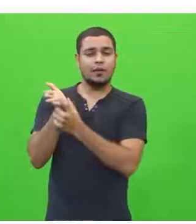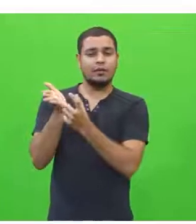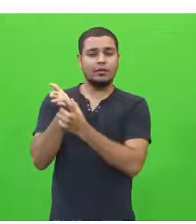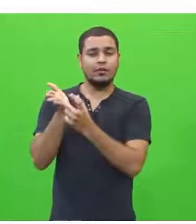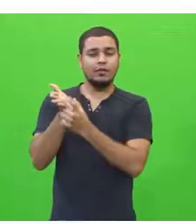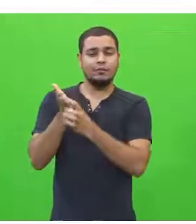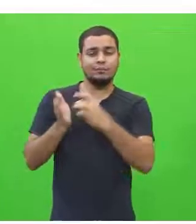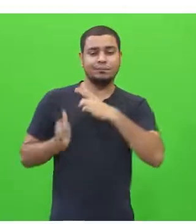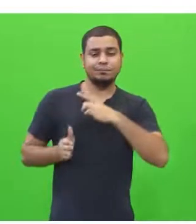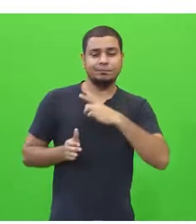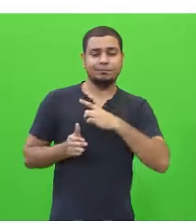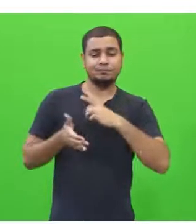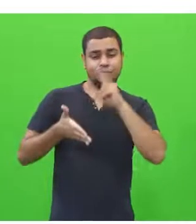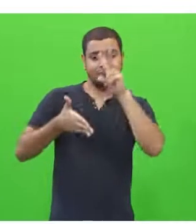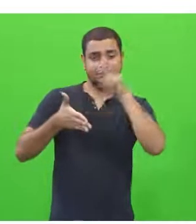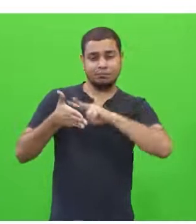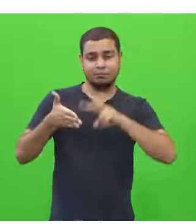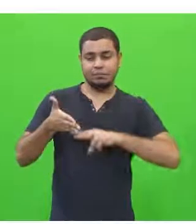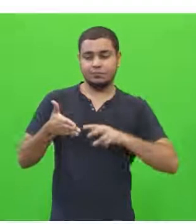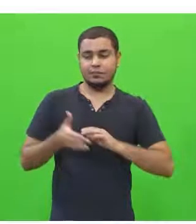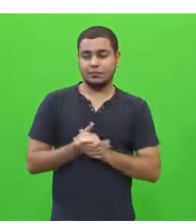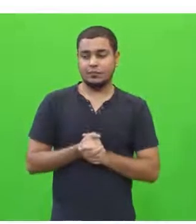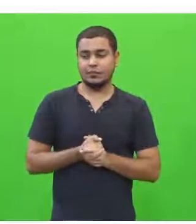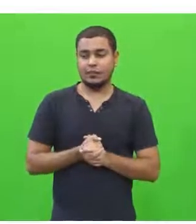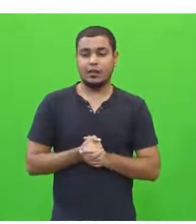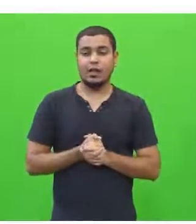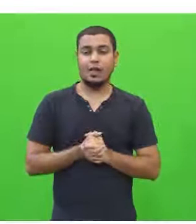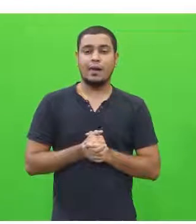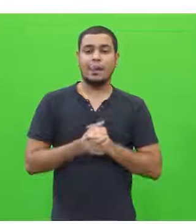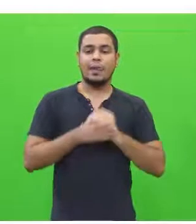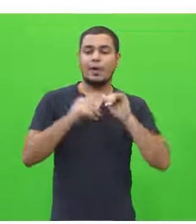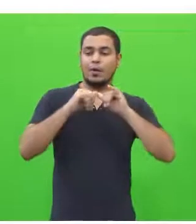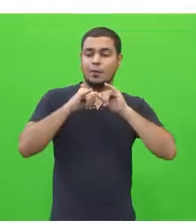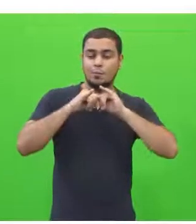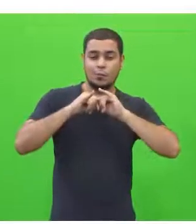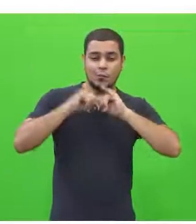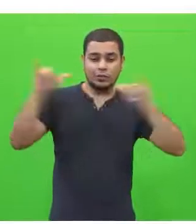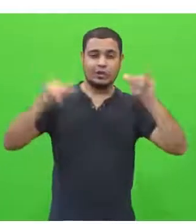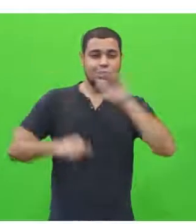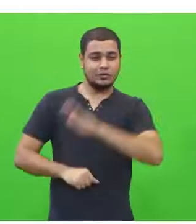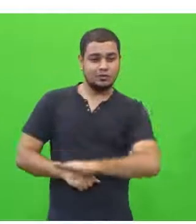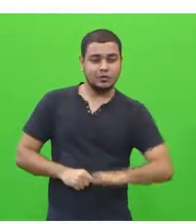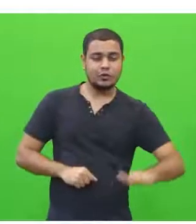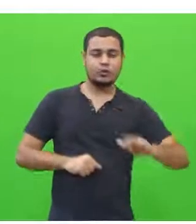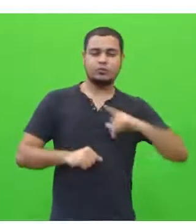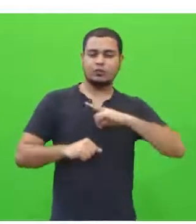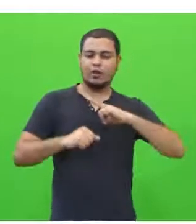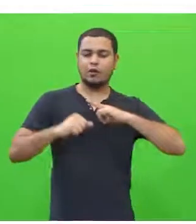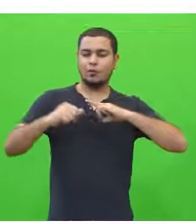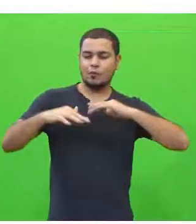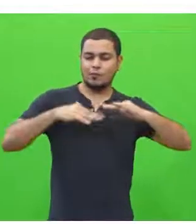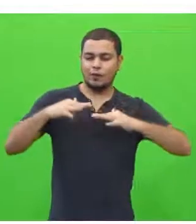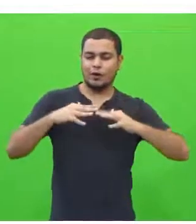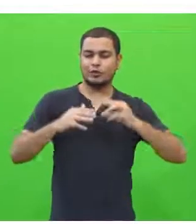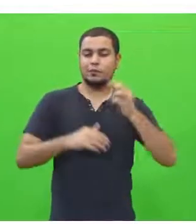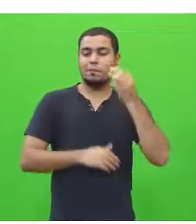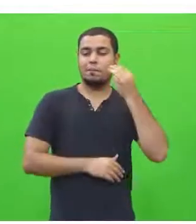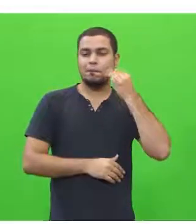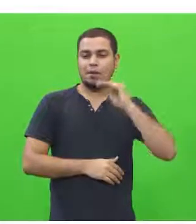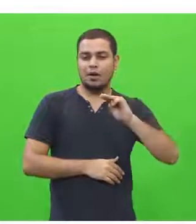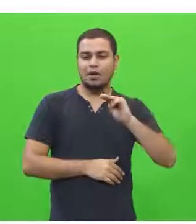eu vou lê-lo. As publicidades infantil movimentam bilhões de dólares.